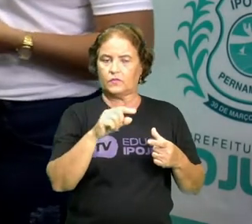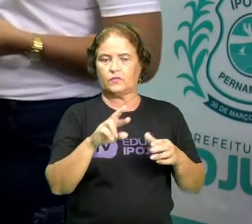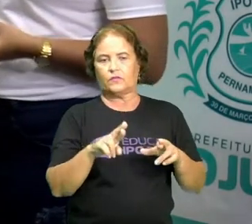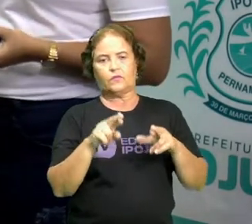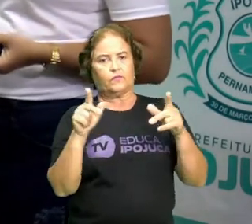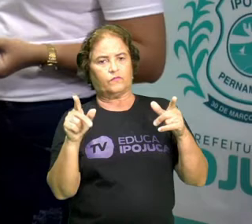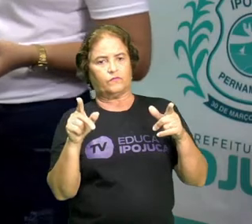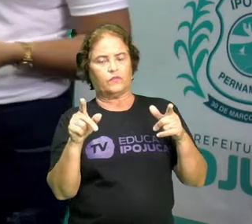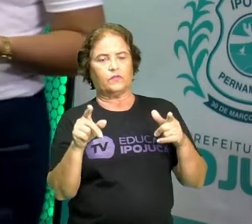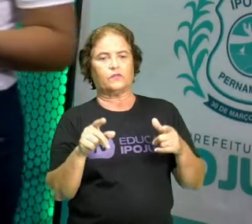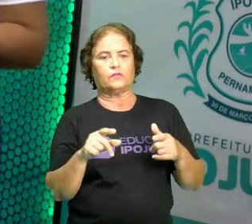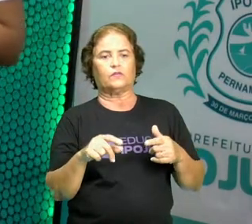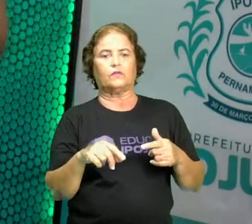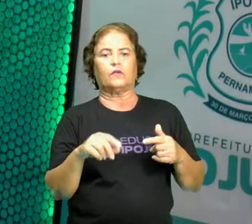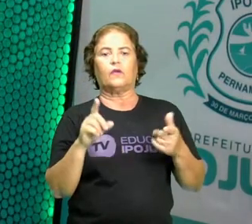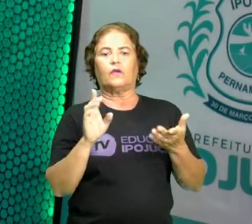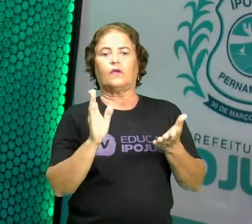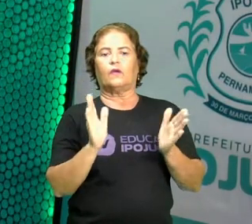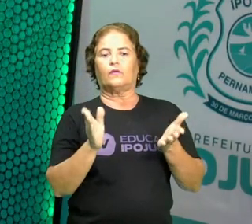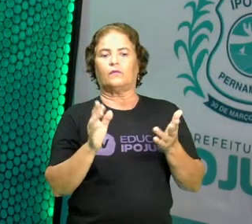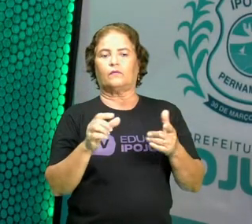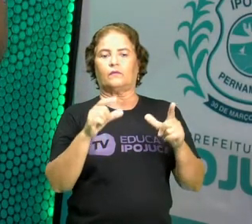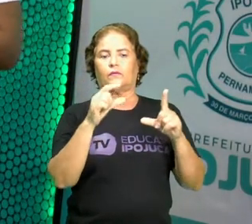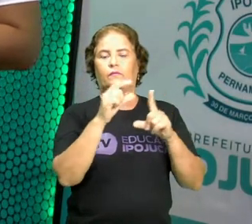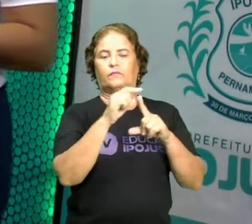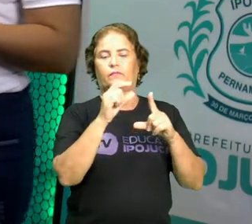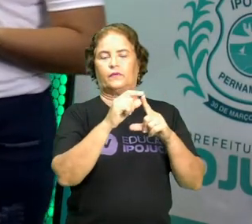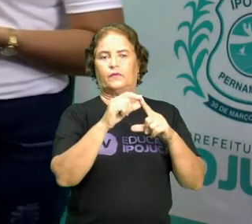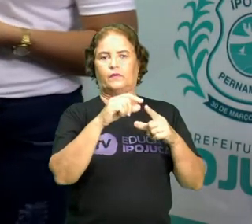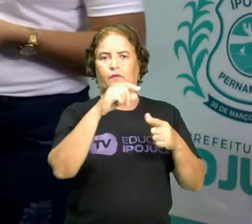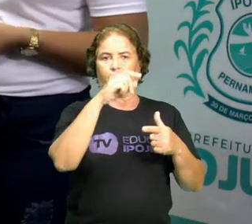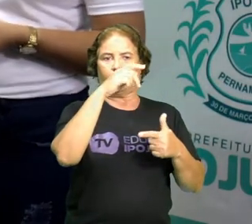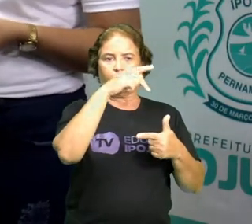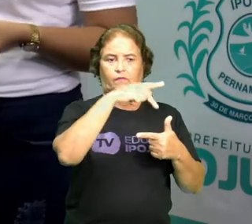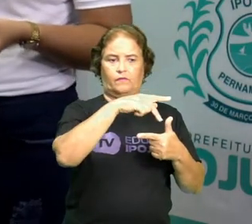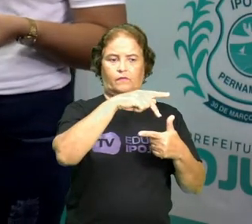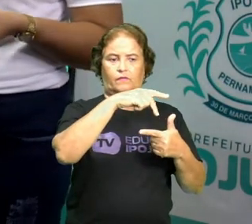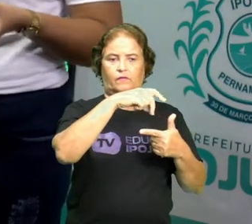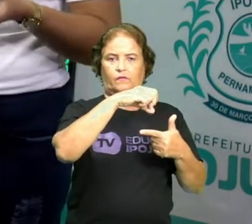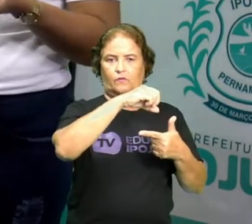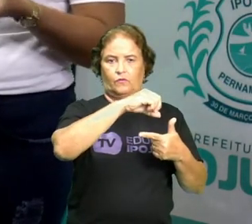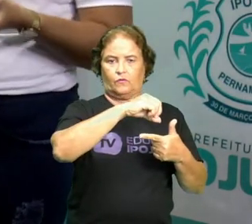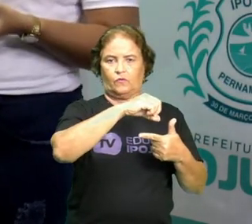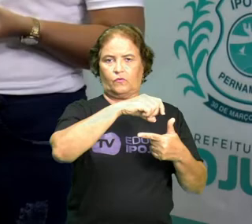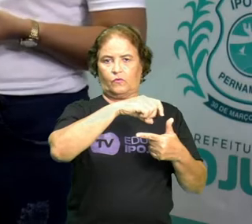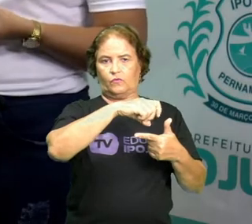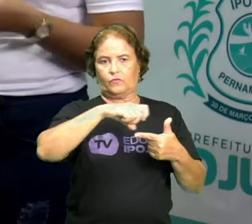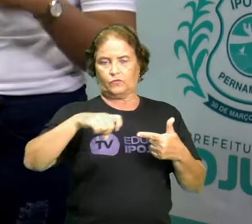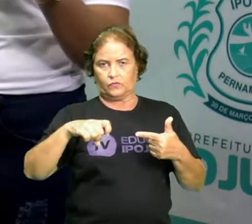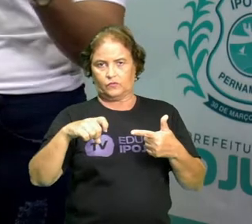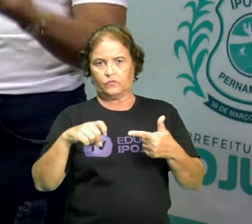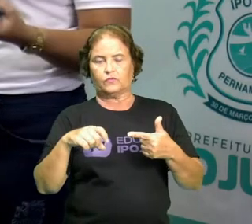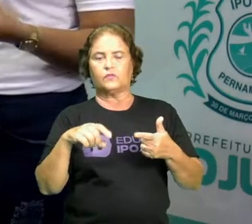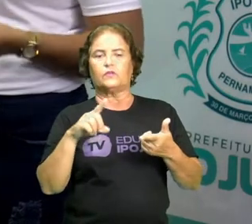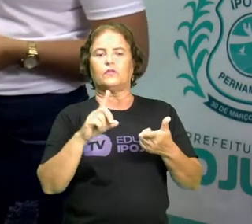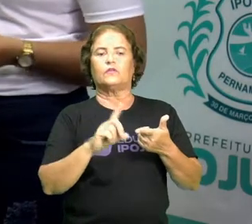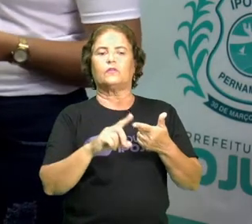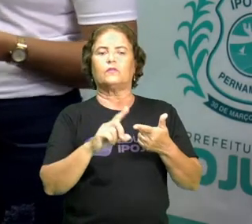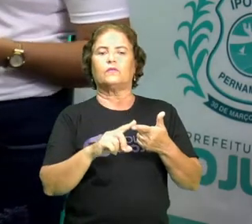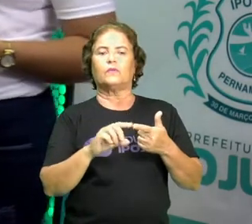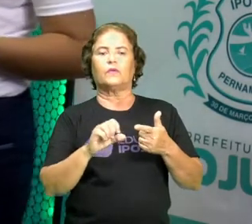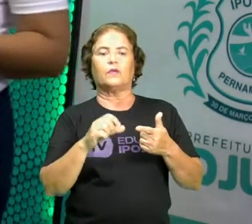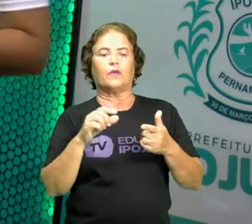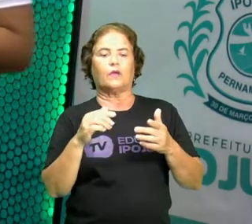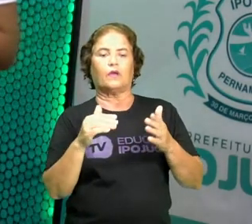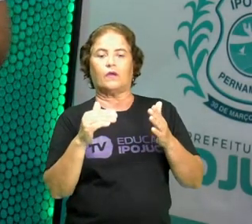Já as palavras paroxítonas, que é a sílaba forte, é a antepenúltima, ela tem outra regrinha.